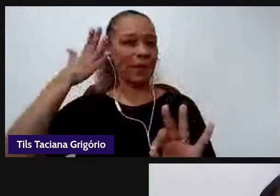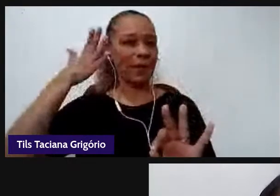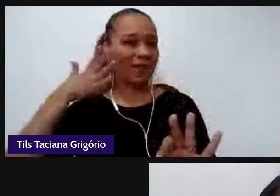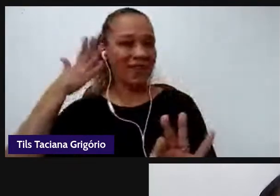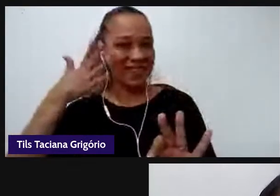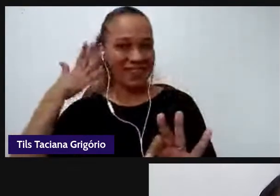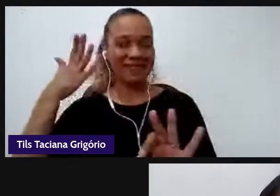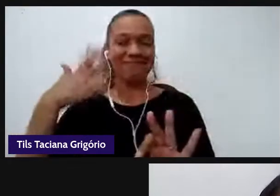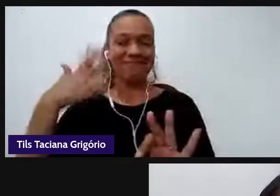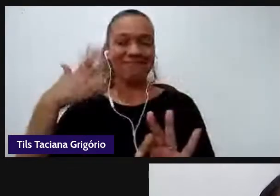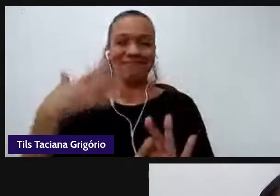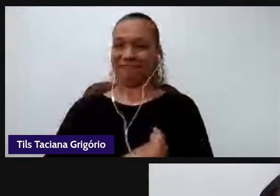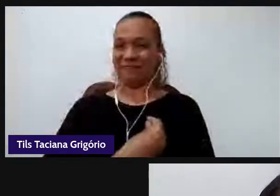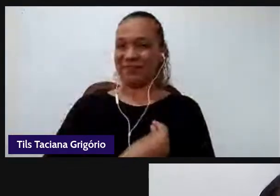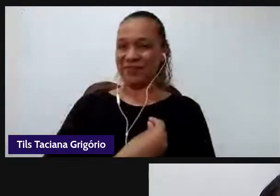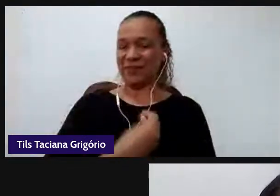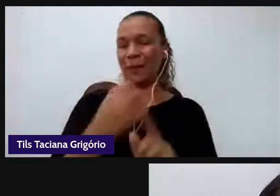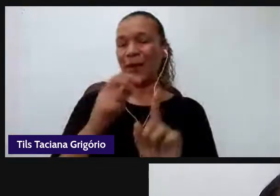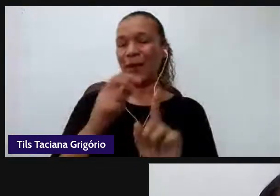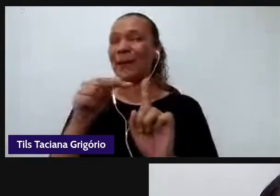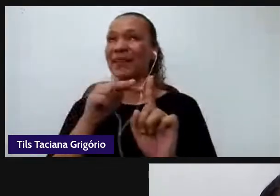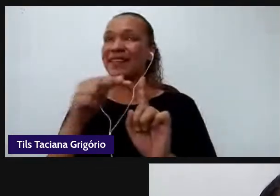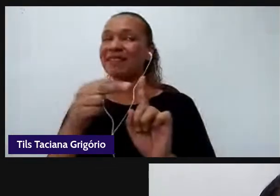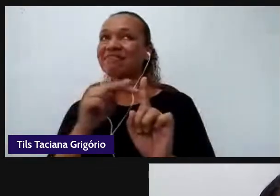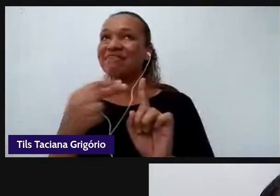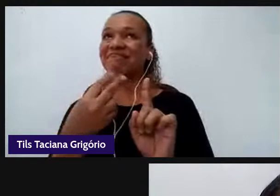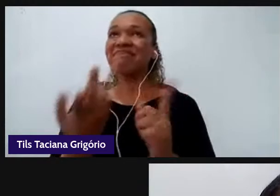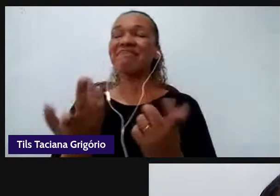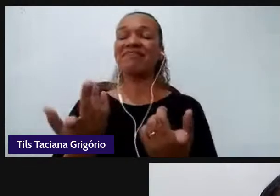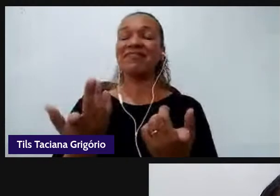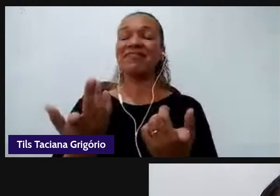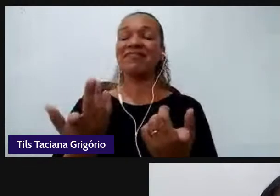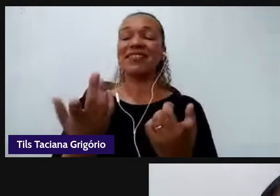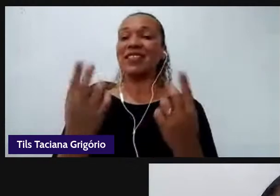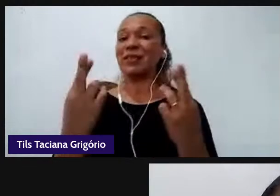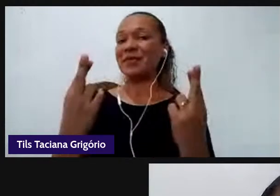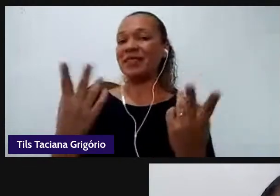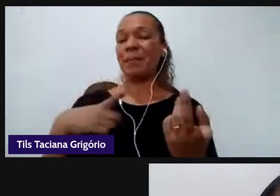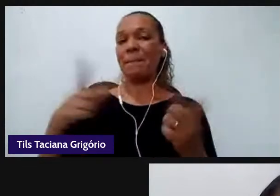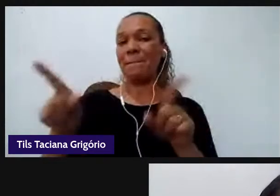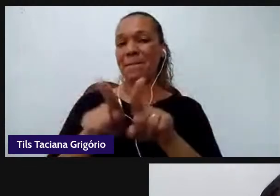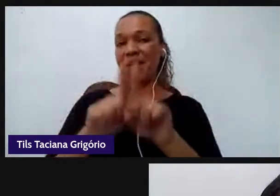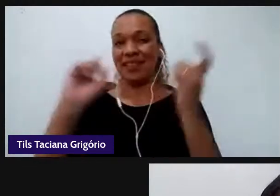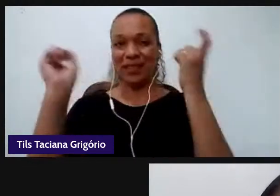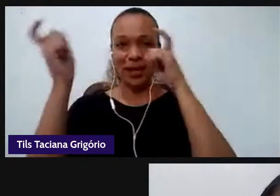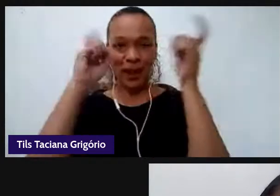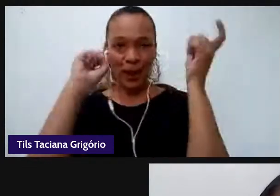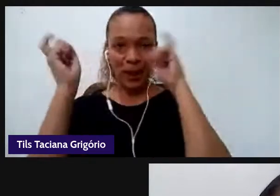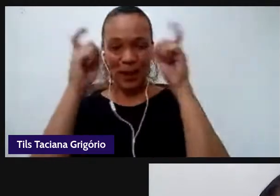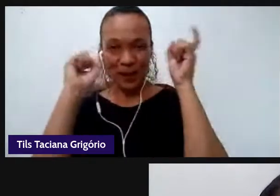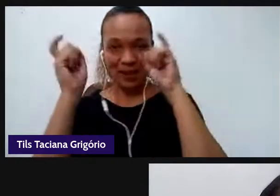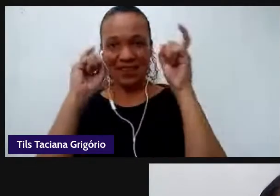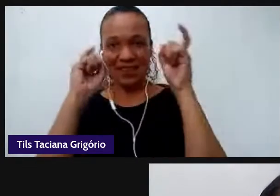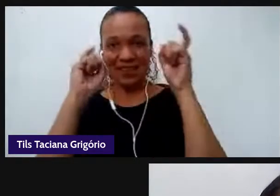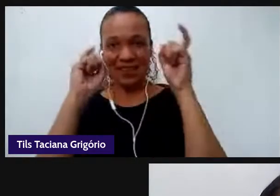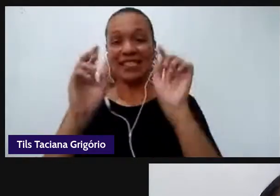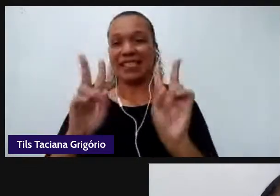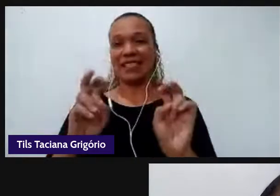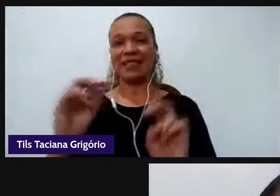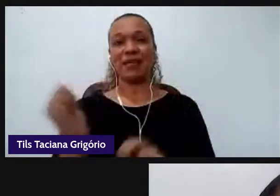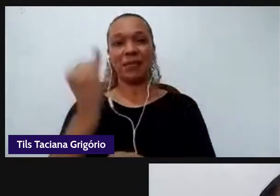aqui na expectativa também, esperando poder dialogar contigo sobre esse tema tão importante na atualidade.